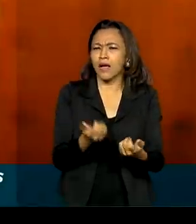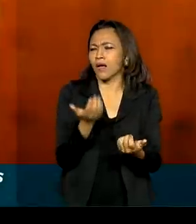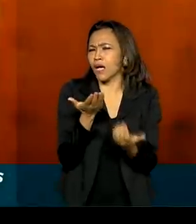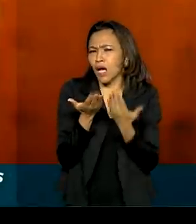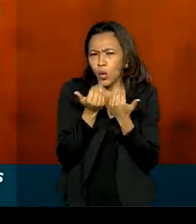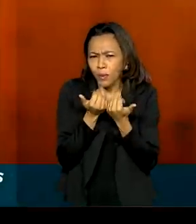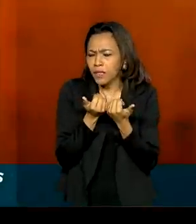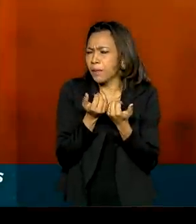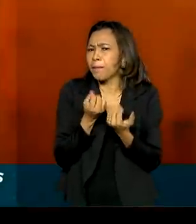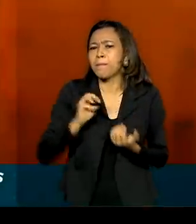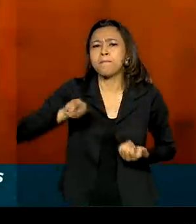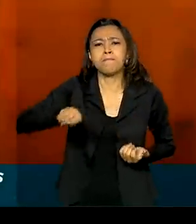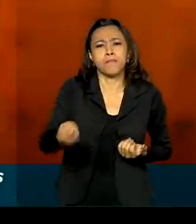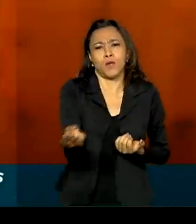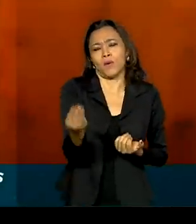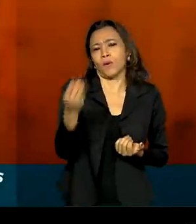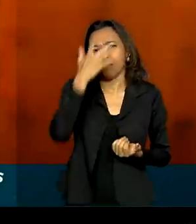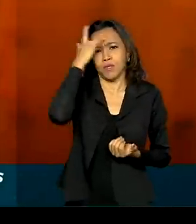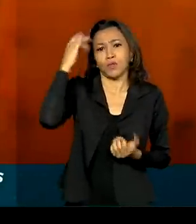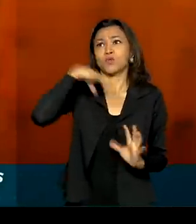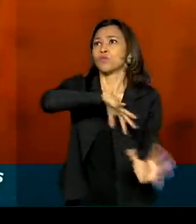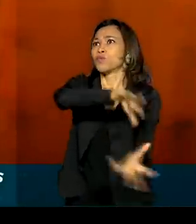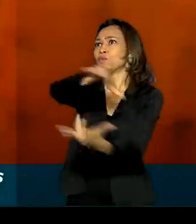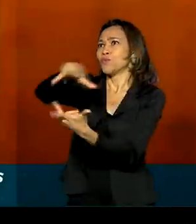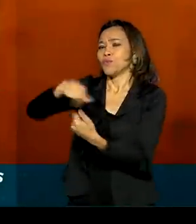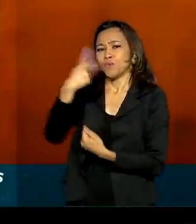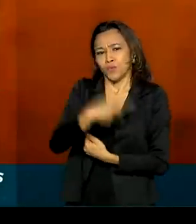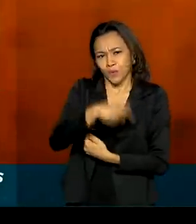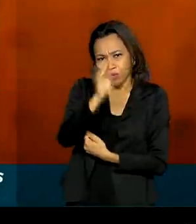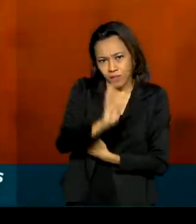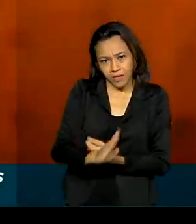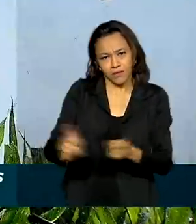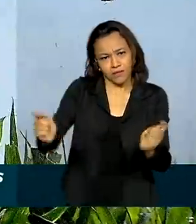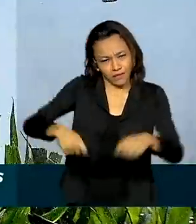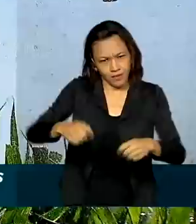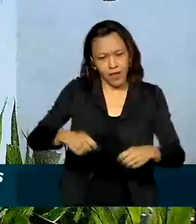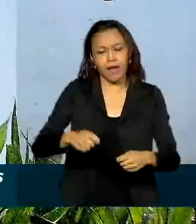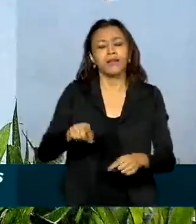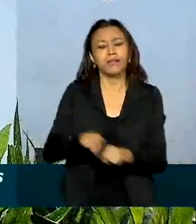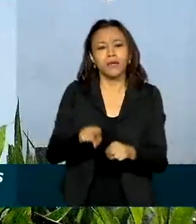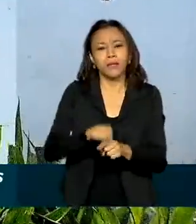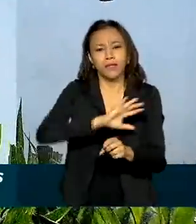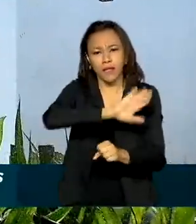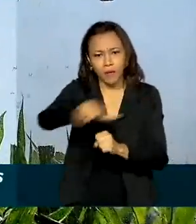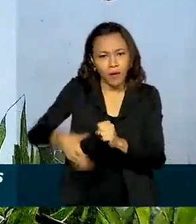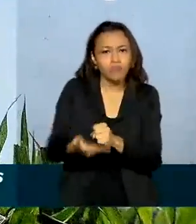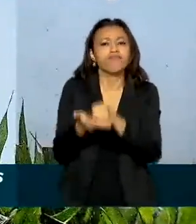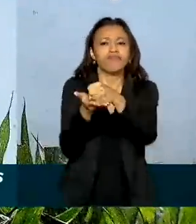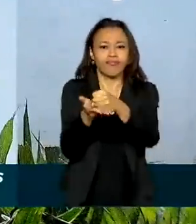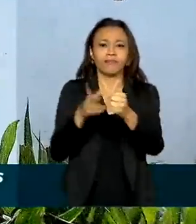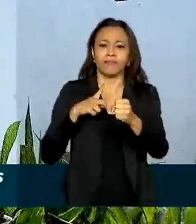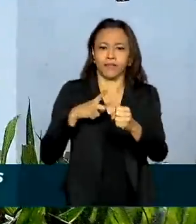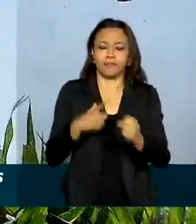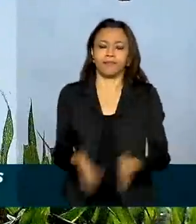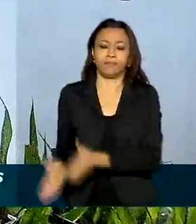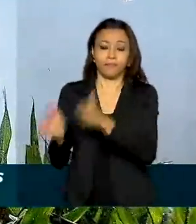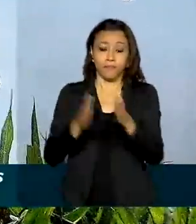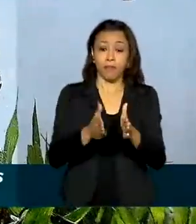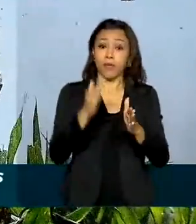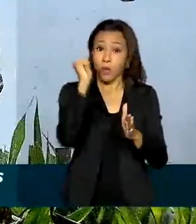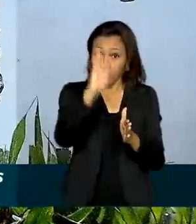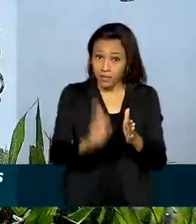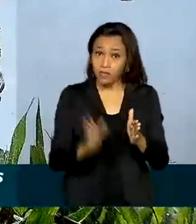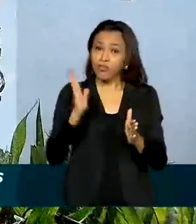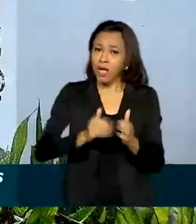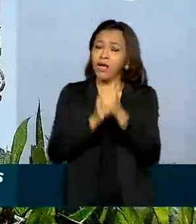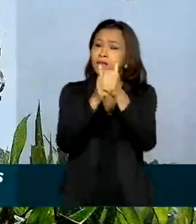de pessoas ao redor do mundo, com sanidade e sustentabilidade. O país já adota várias medidas previstas